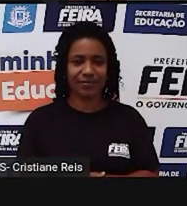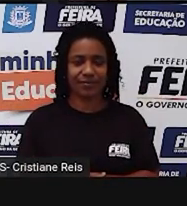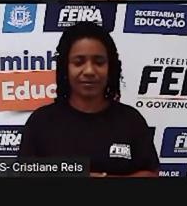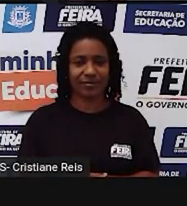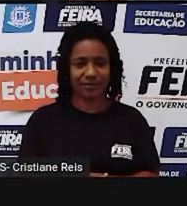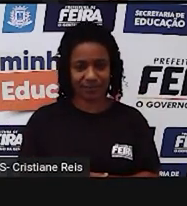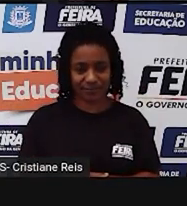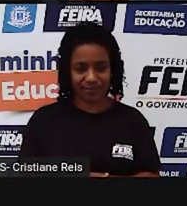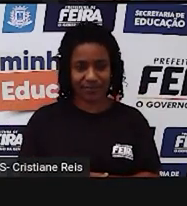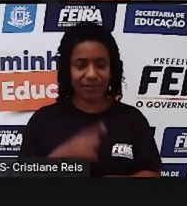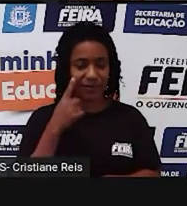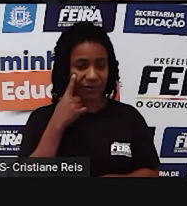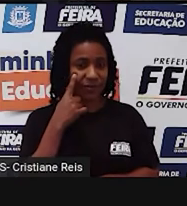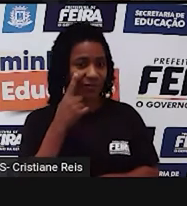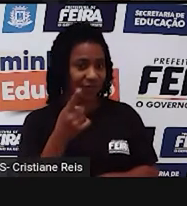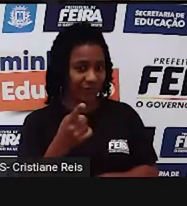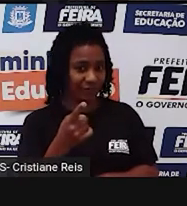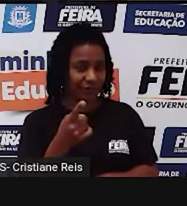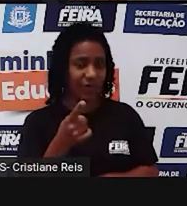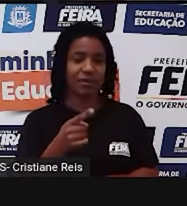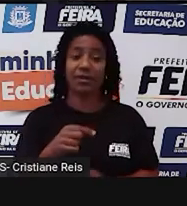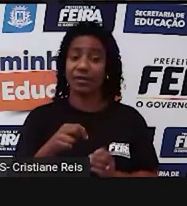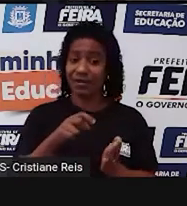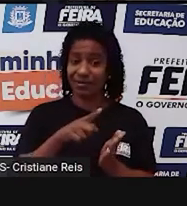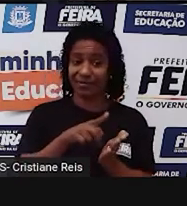Roller skate. Patinar.